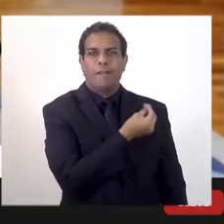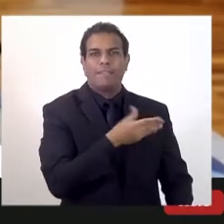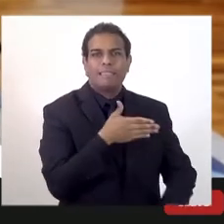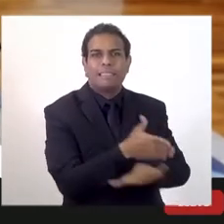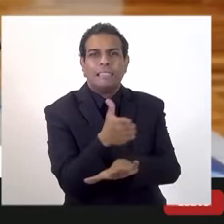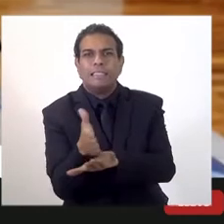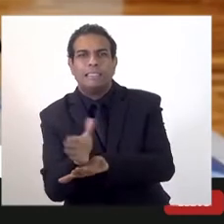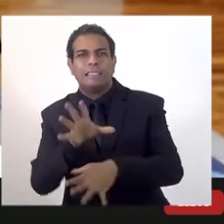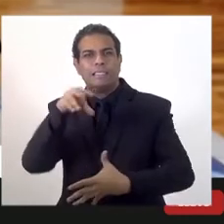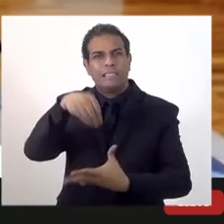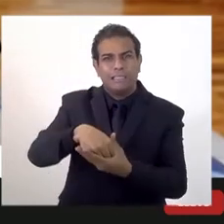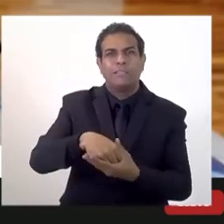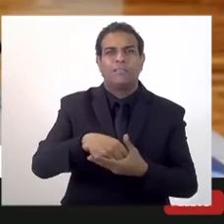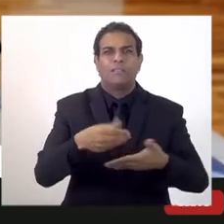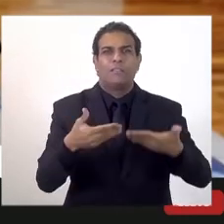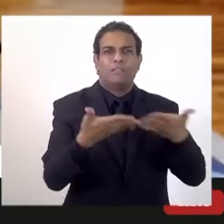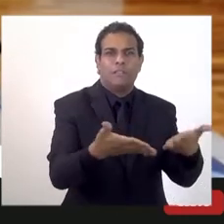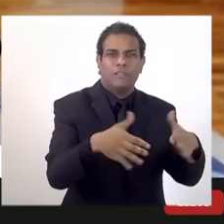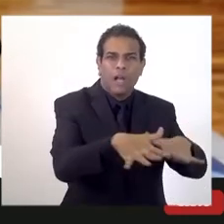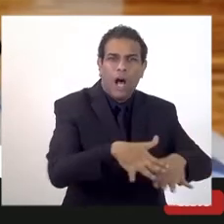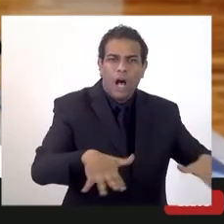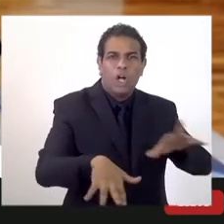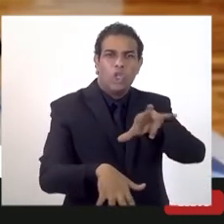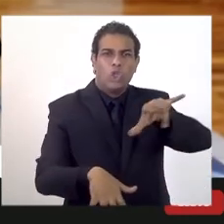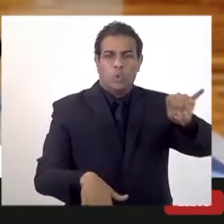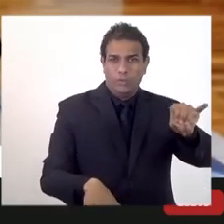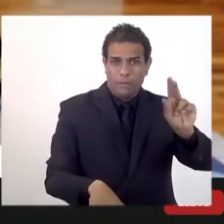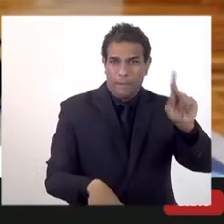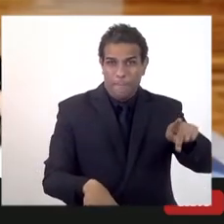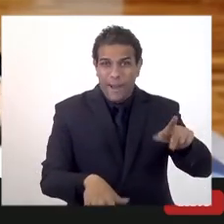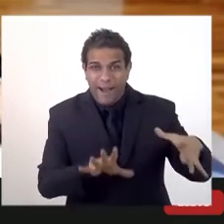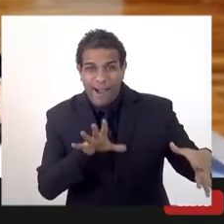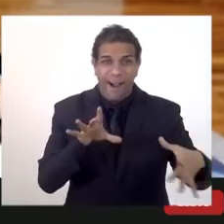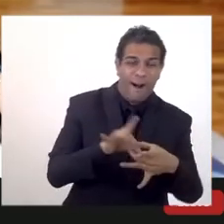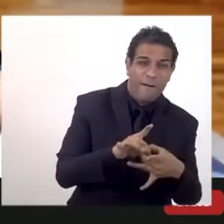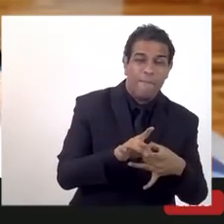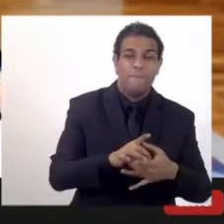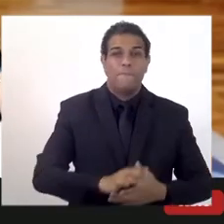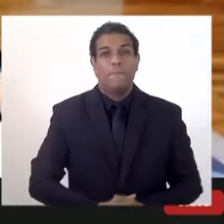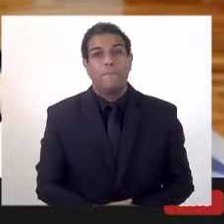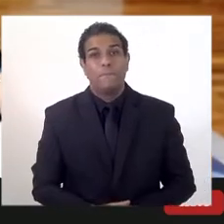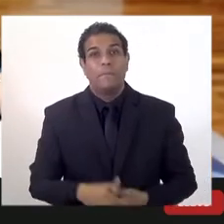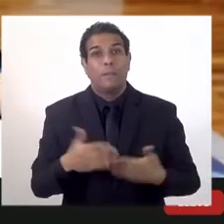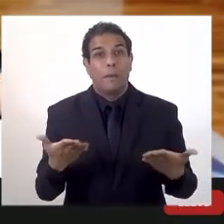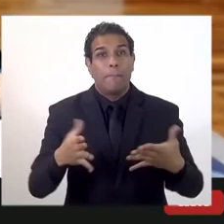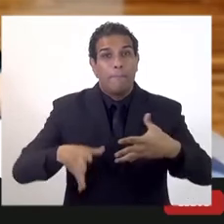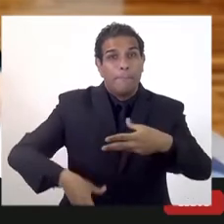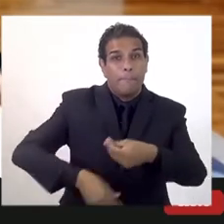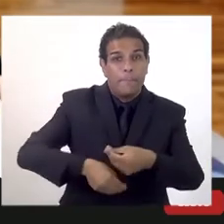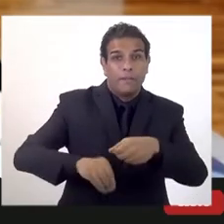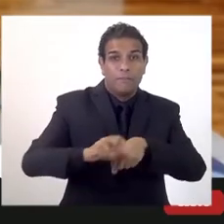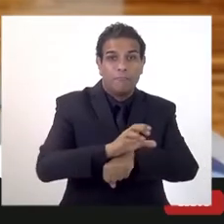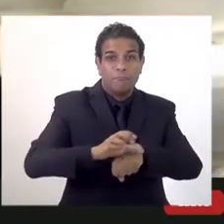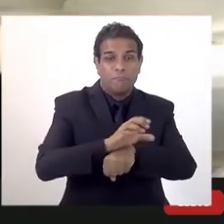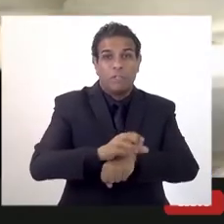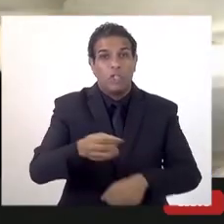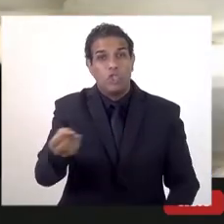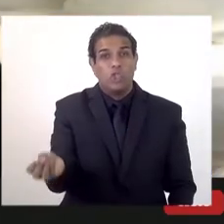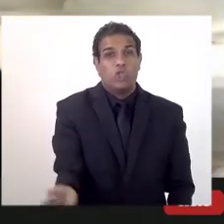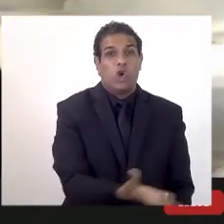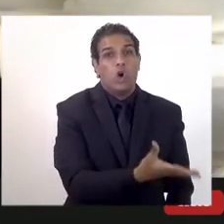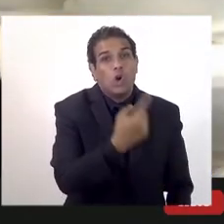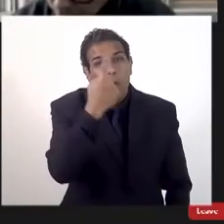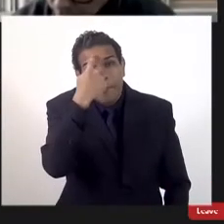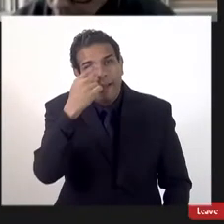Esse recurso vai todo para o Rio Previdência. Mas, por uma emenda constitucional nossa, a gente